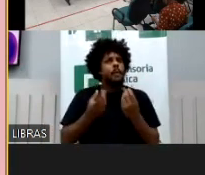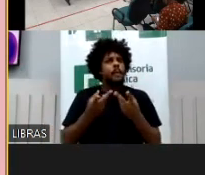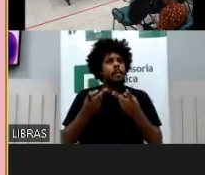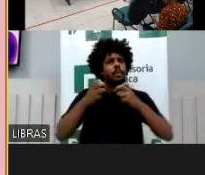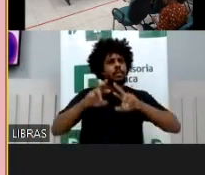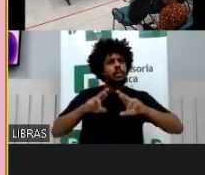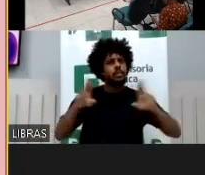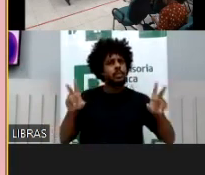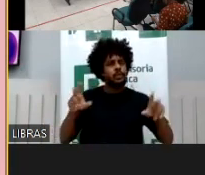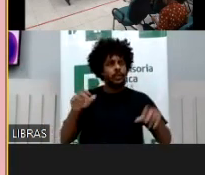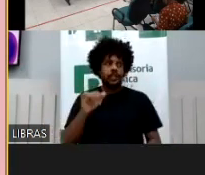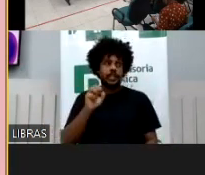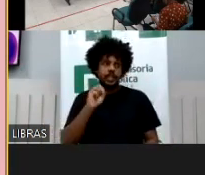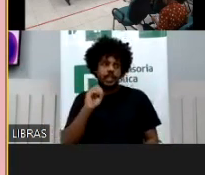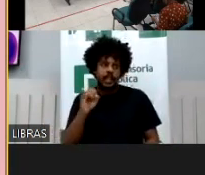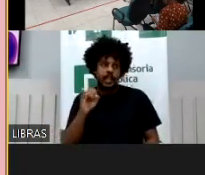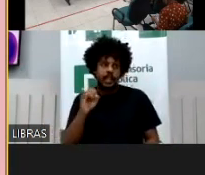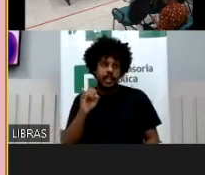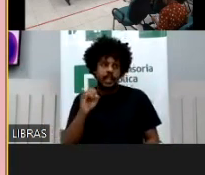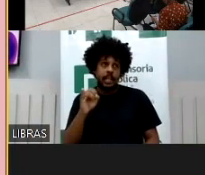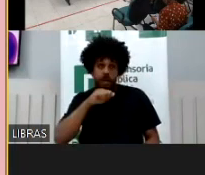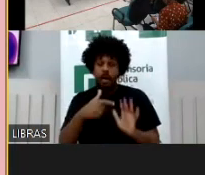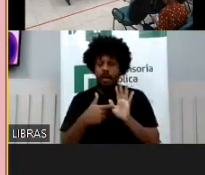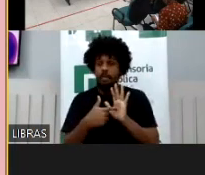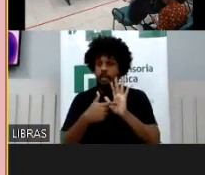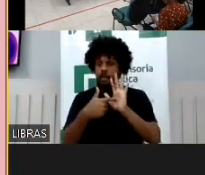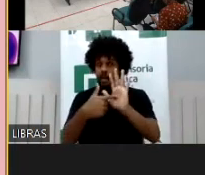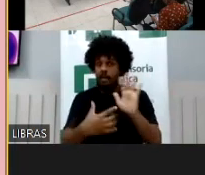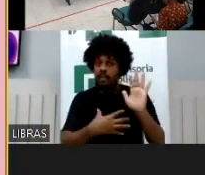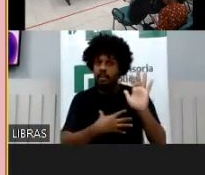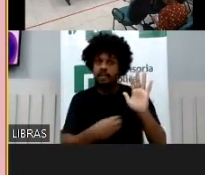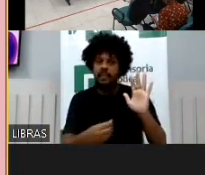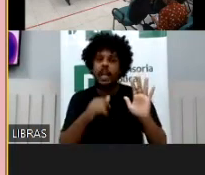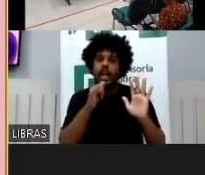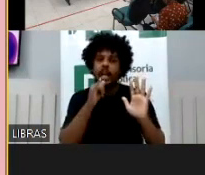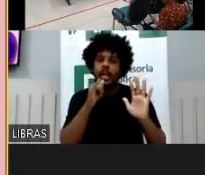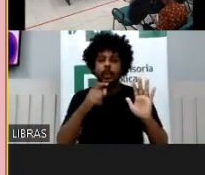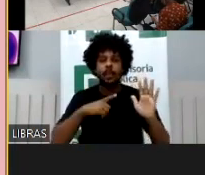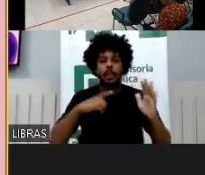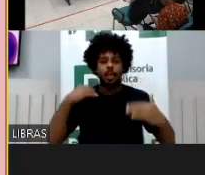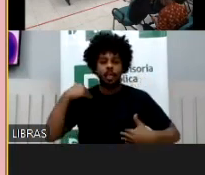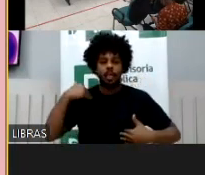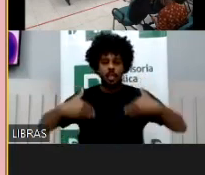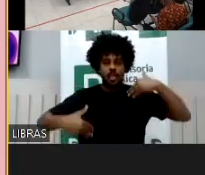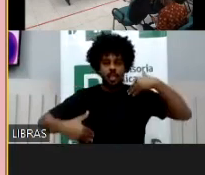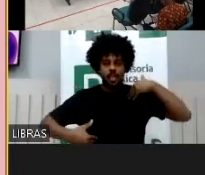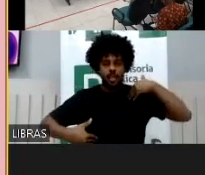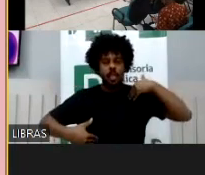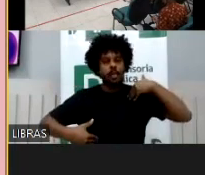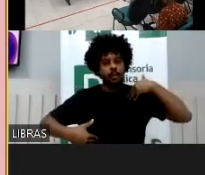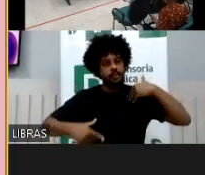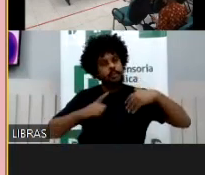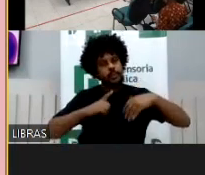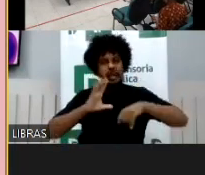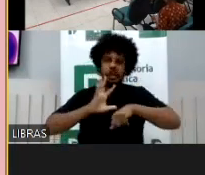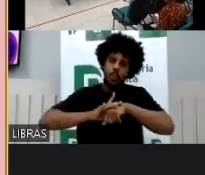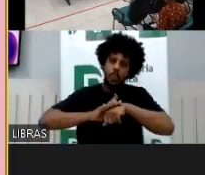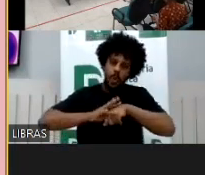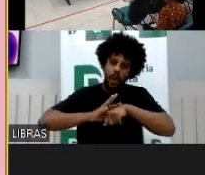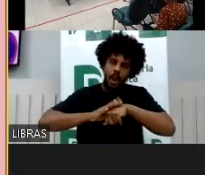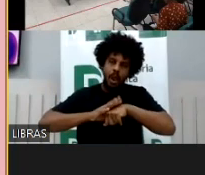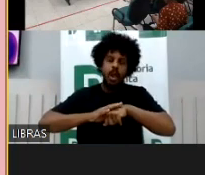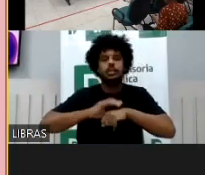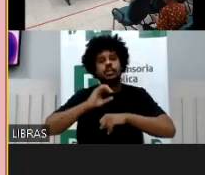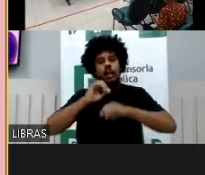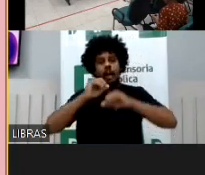mãe que expõe o filho que tem ela ou tem uma paralisia sensível, tem uma doença rara na internet para